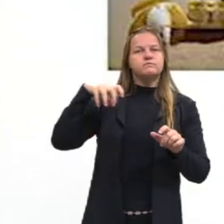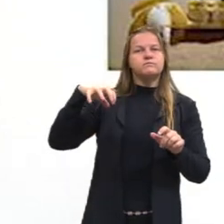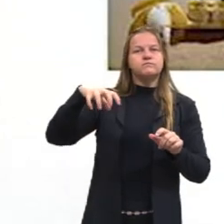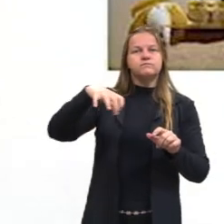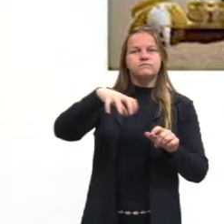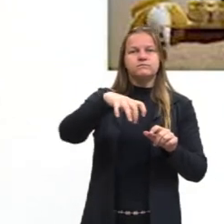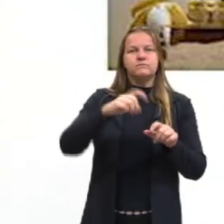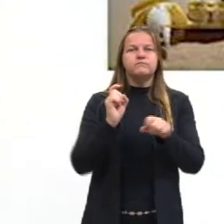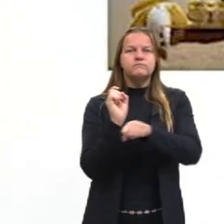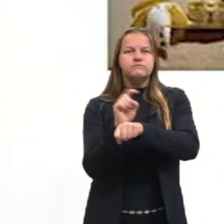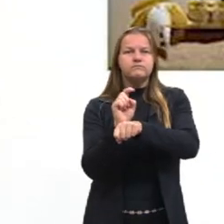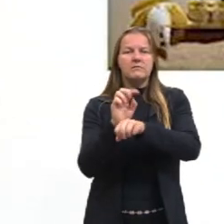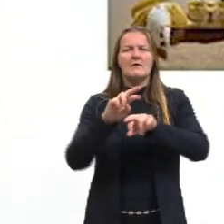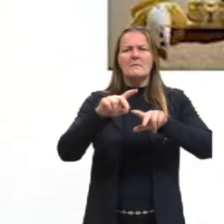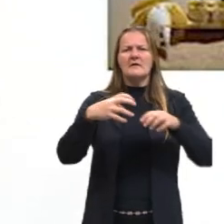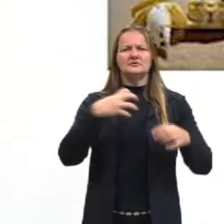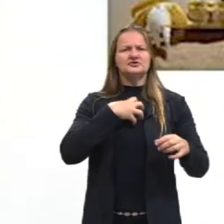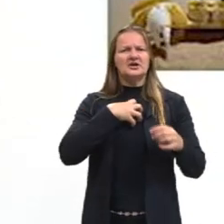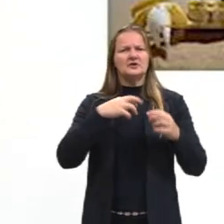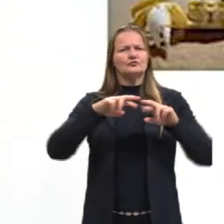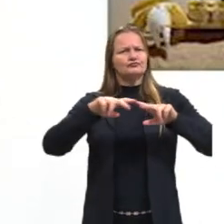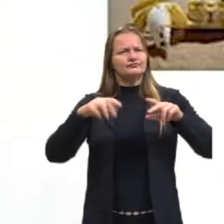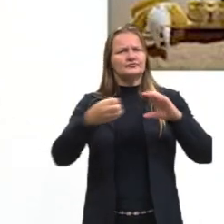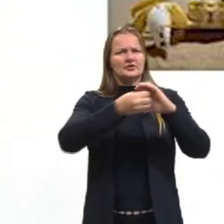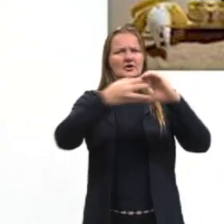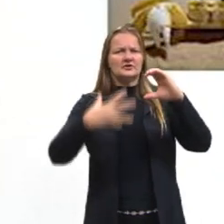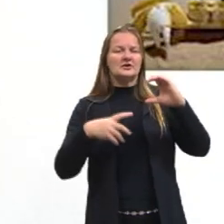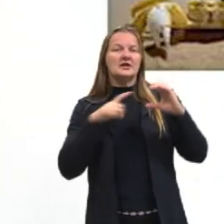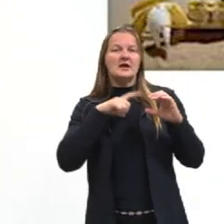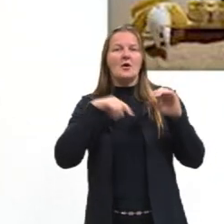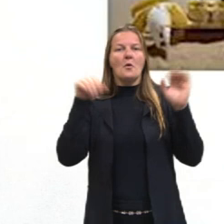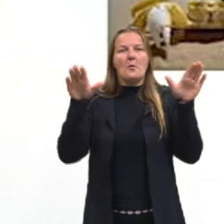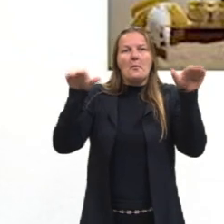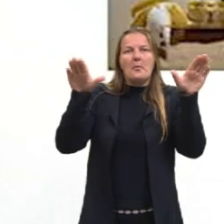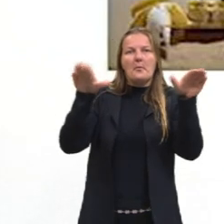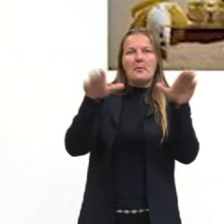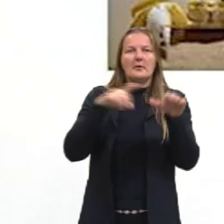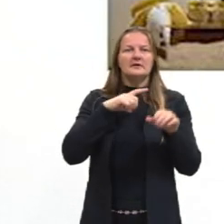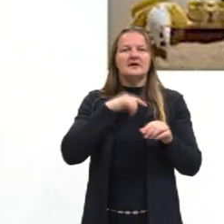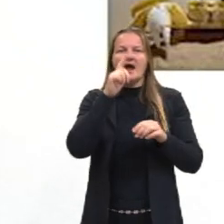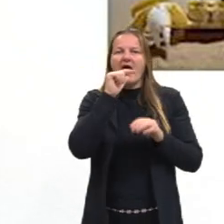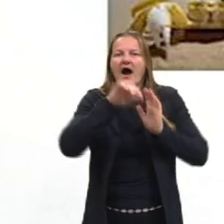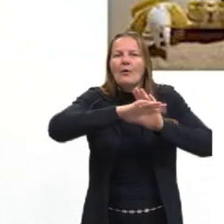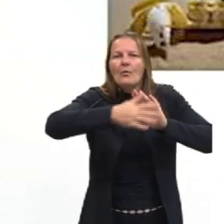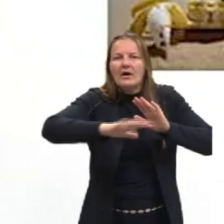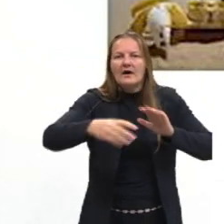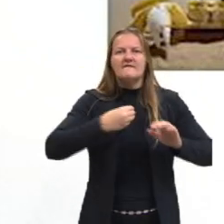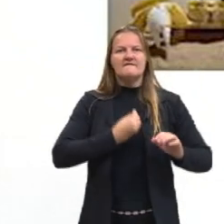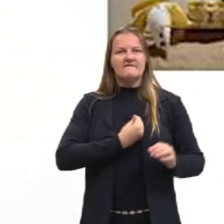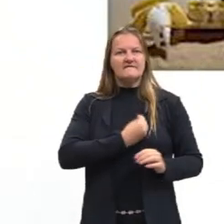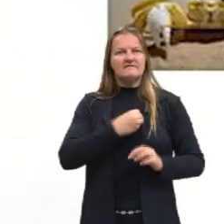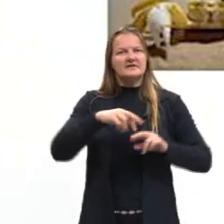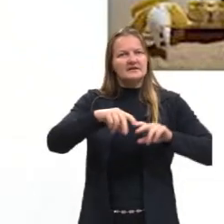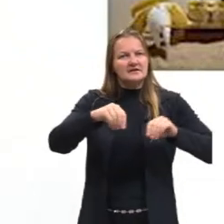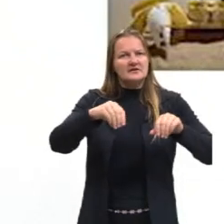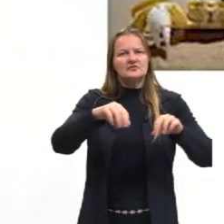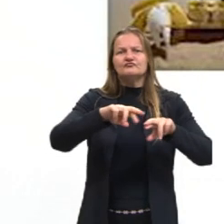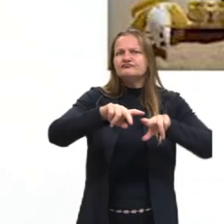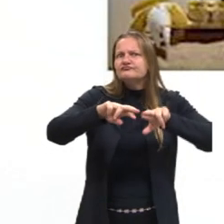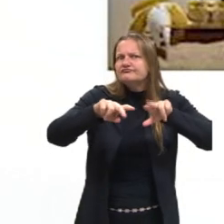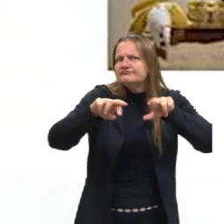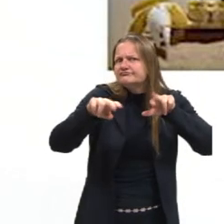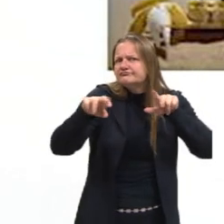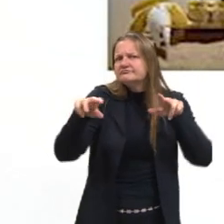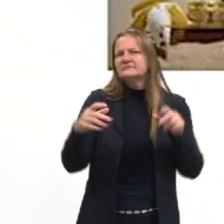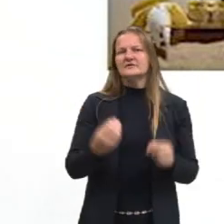formas, morfologias, que voam, que não voam, os terrestres, os aquáticos. Então, eles são muitíssimos